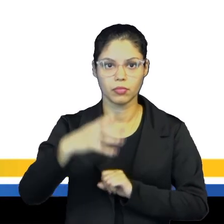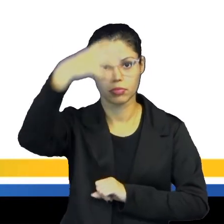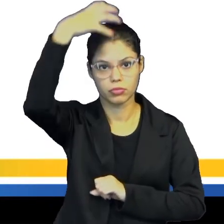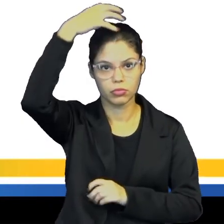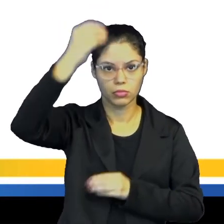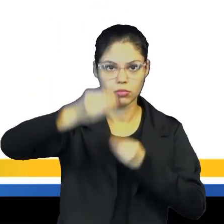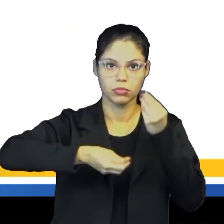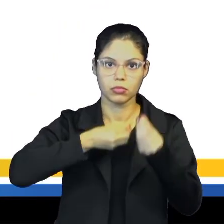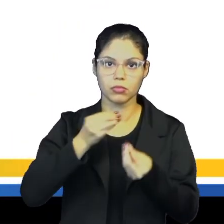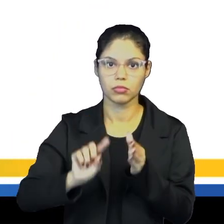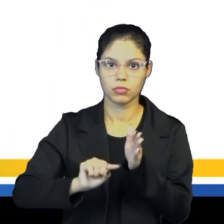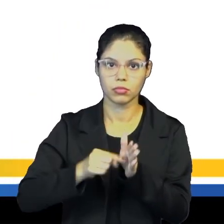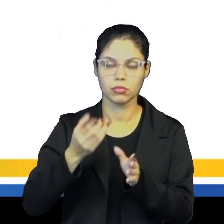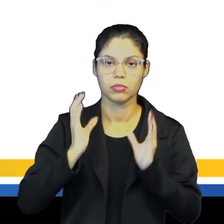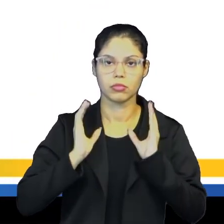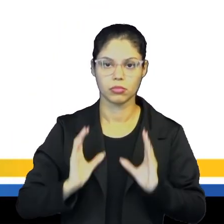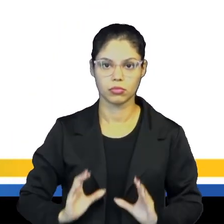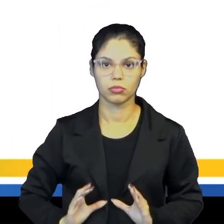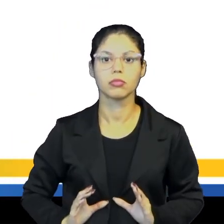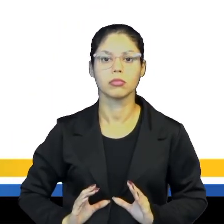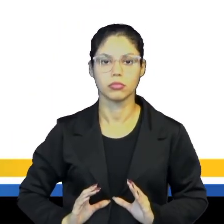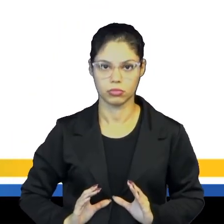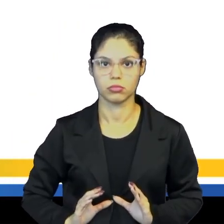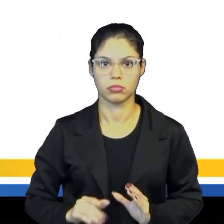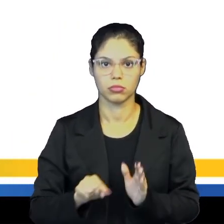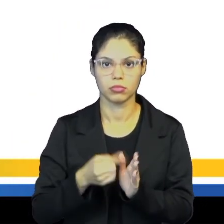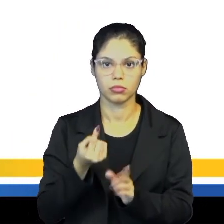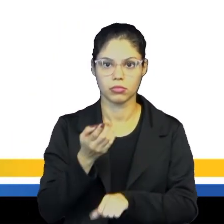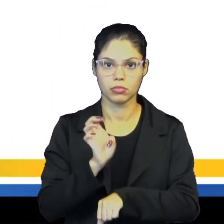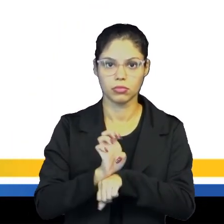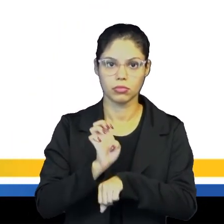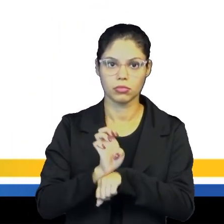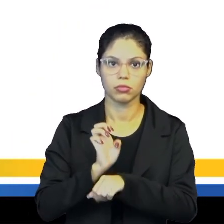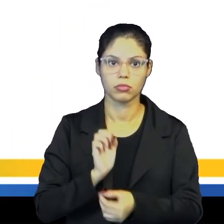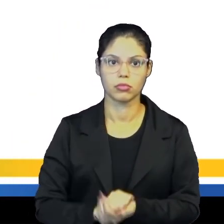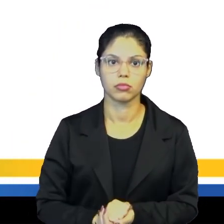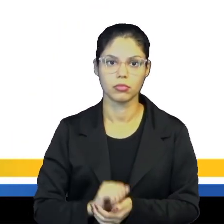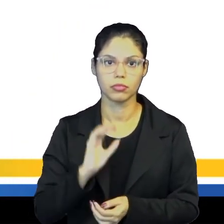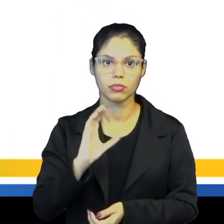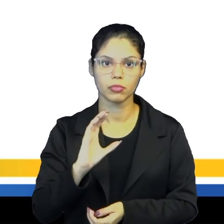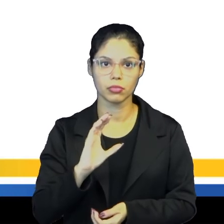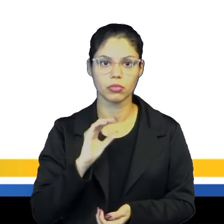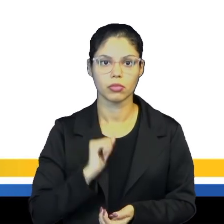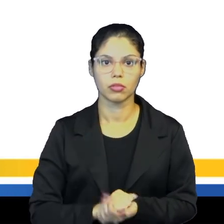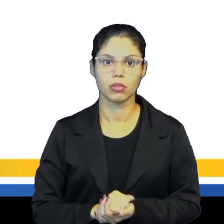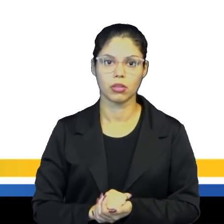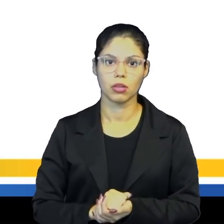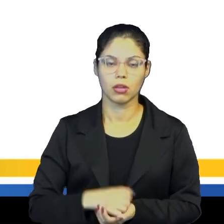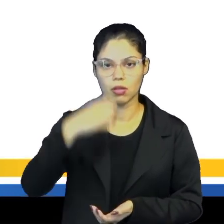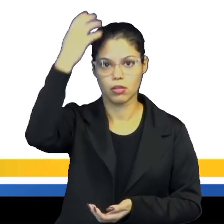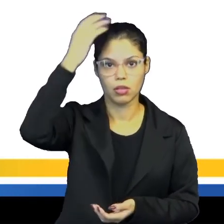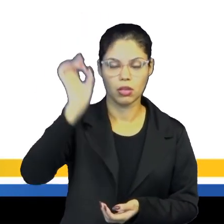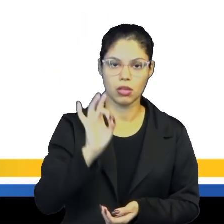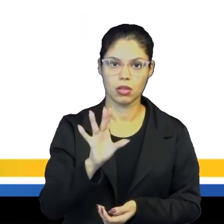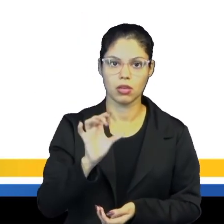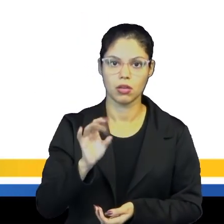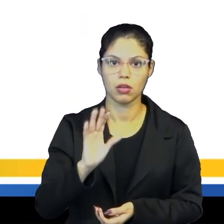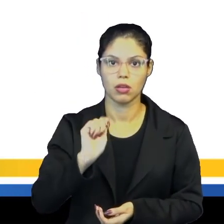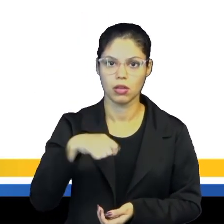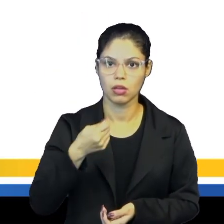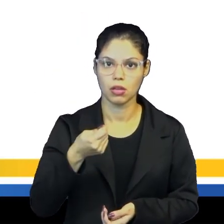B, o rei como o primeiro cidadão do Estado. Letra C, o rei como aquele que apenas